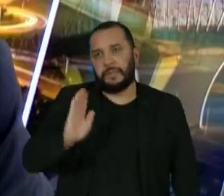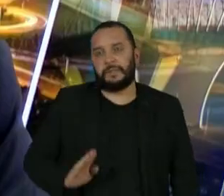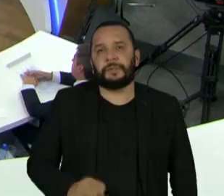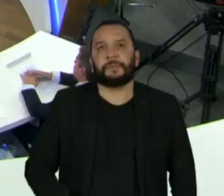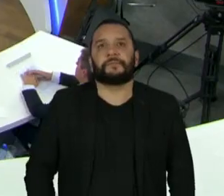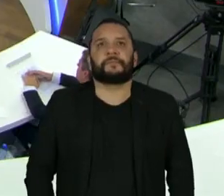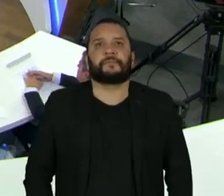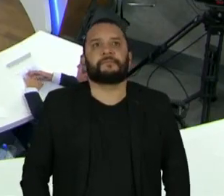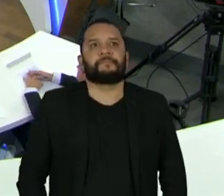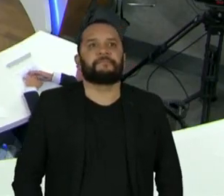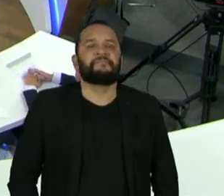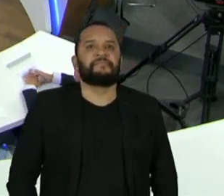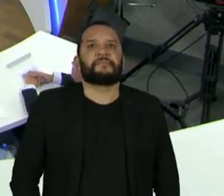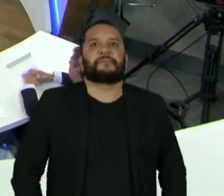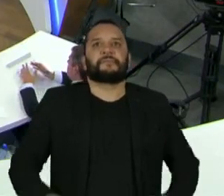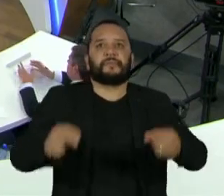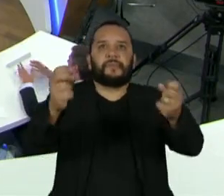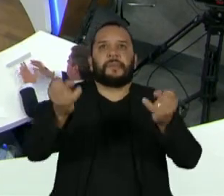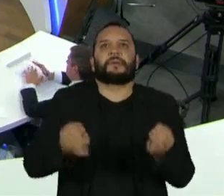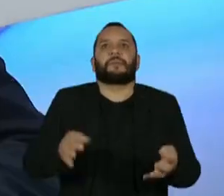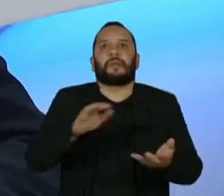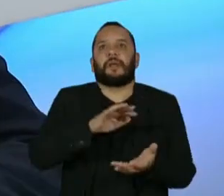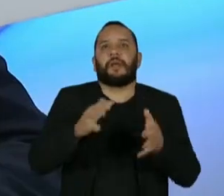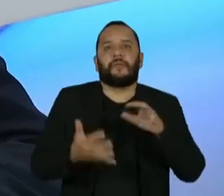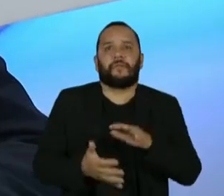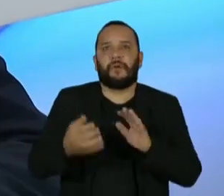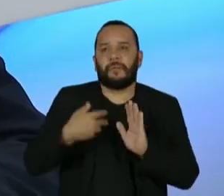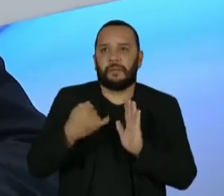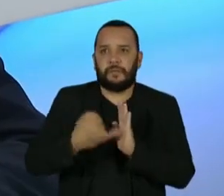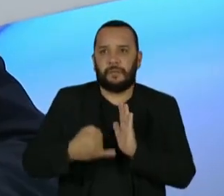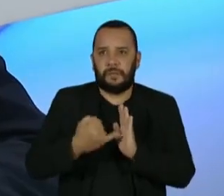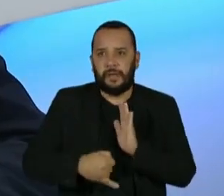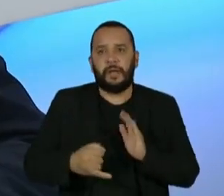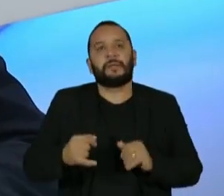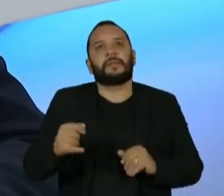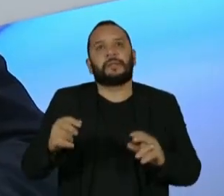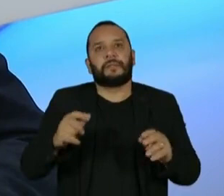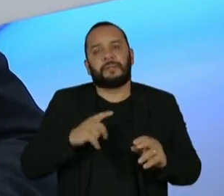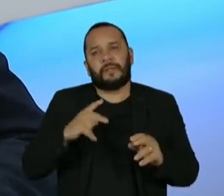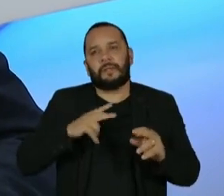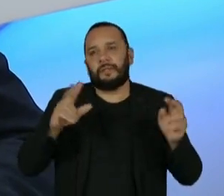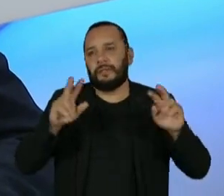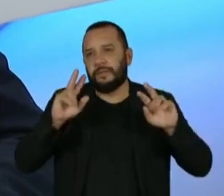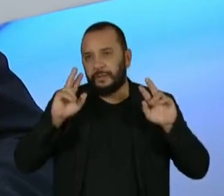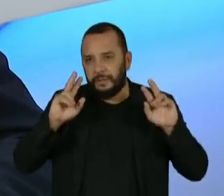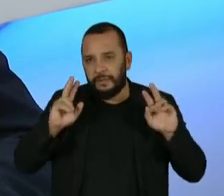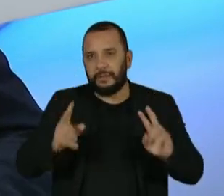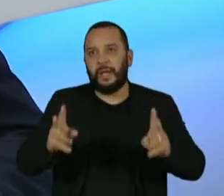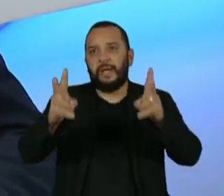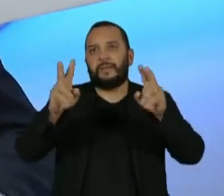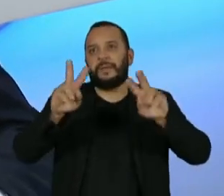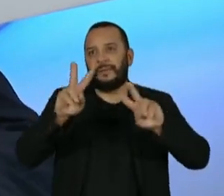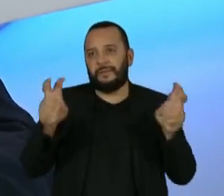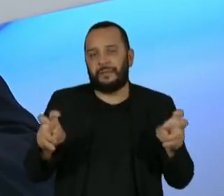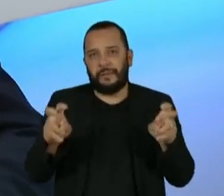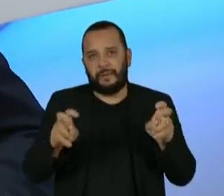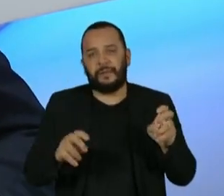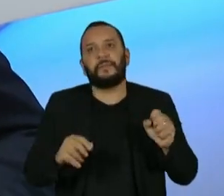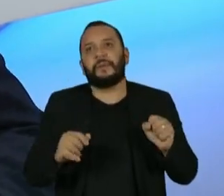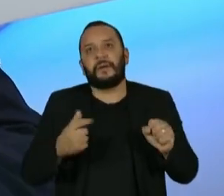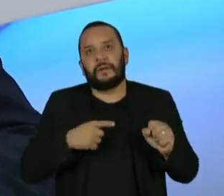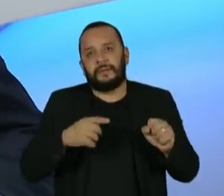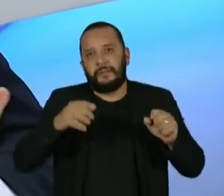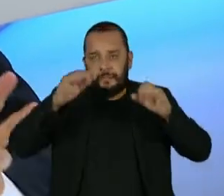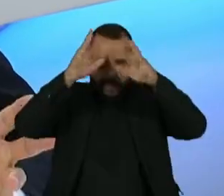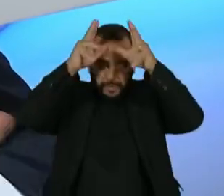Senador, sempre que se fala de reforma tributária, um tema que aparece é a Zona Franca de Manaus, que é defendida